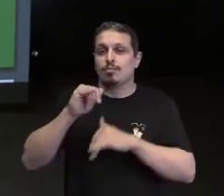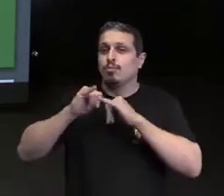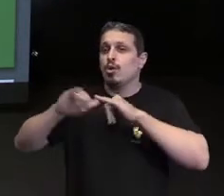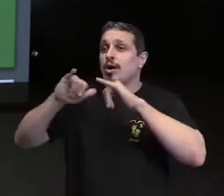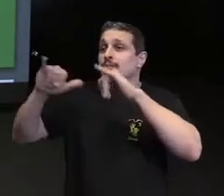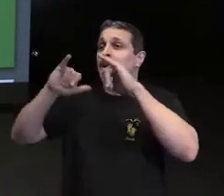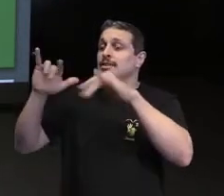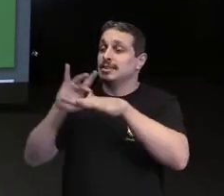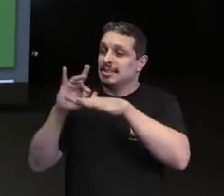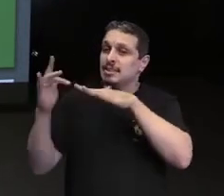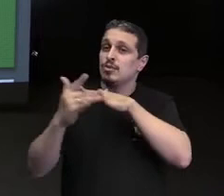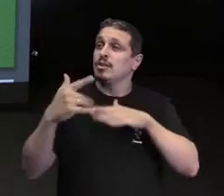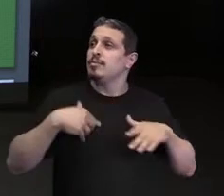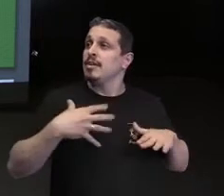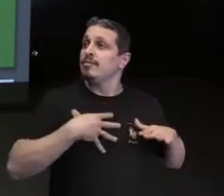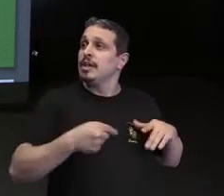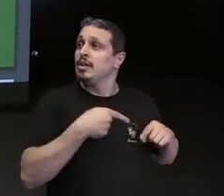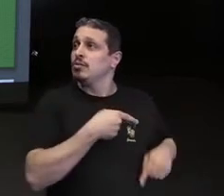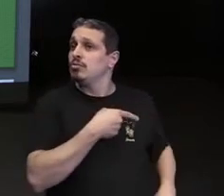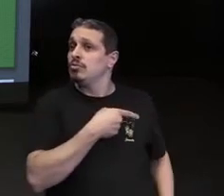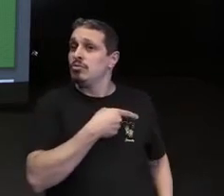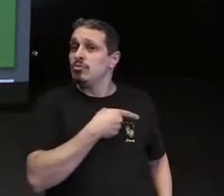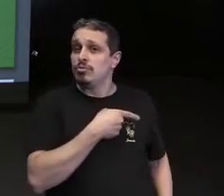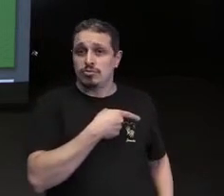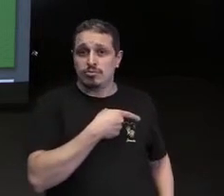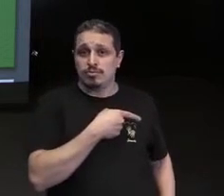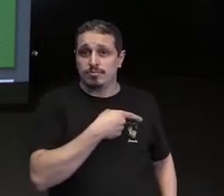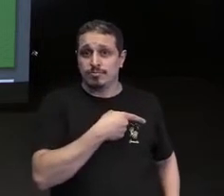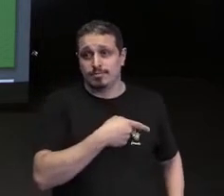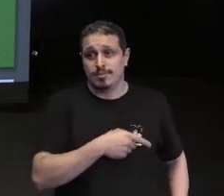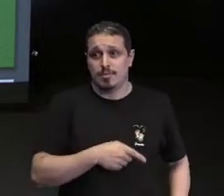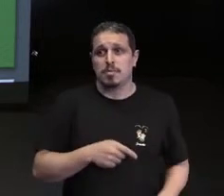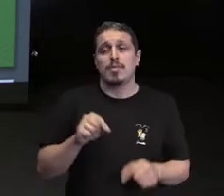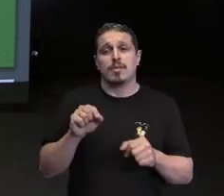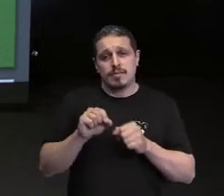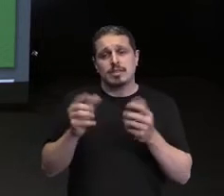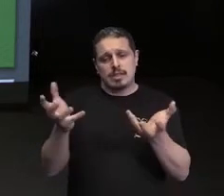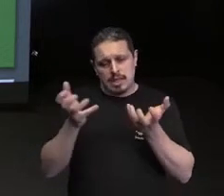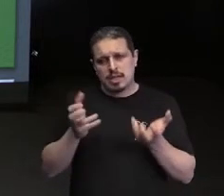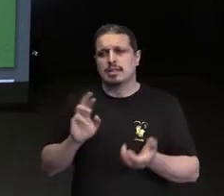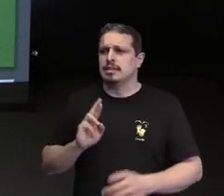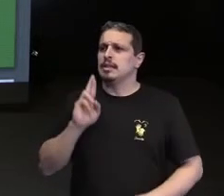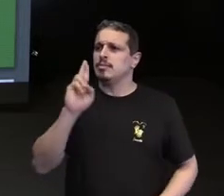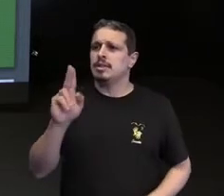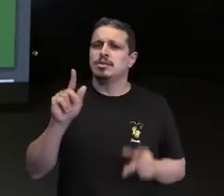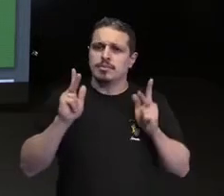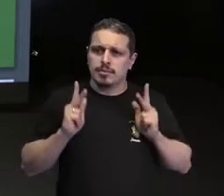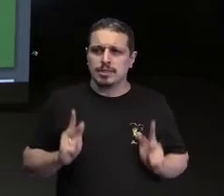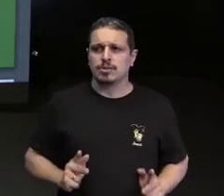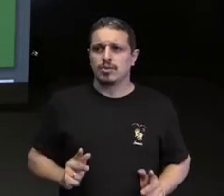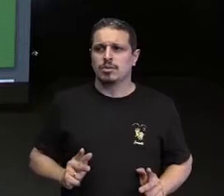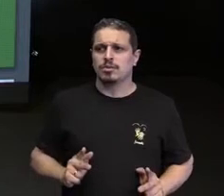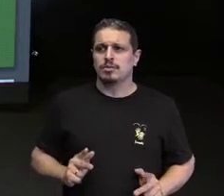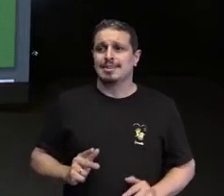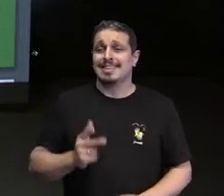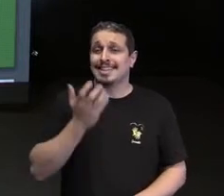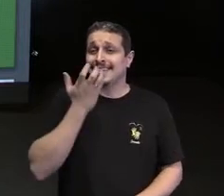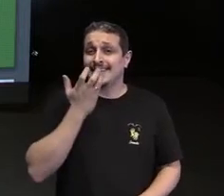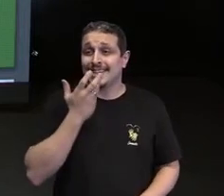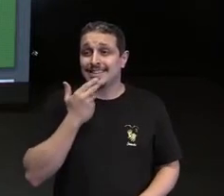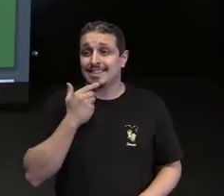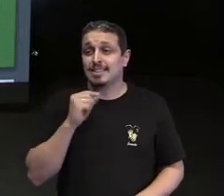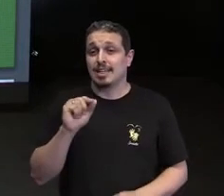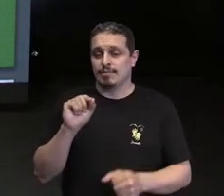eu tentei trazer de forma representativa pessoas, crianças, que me